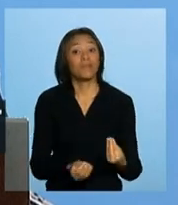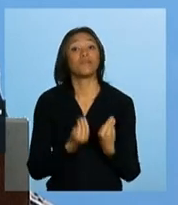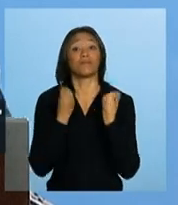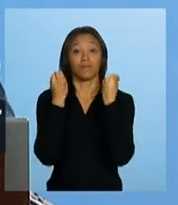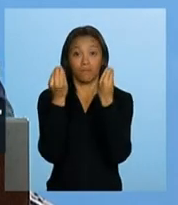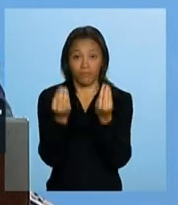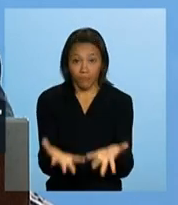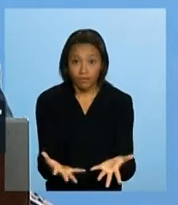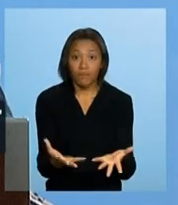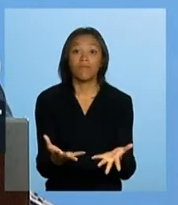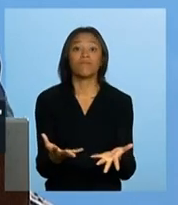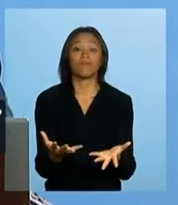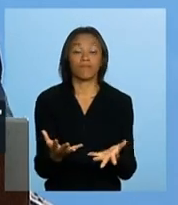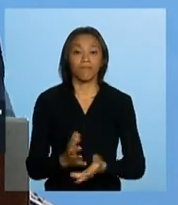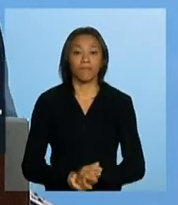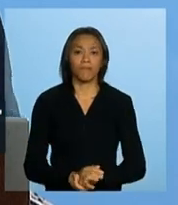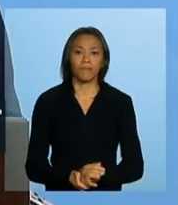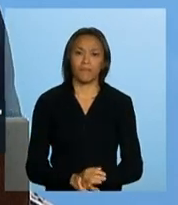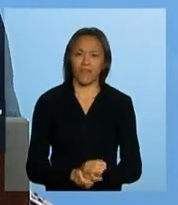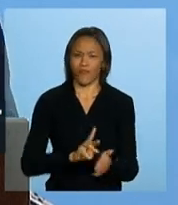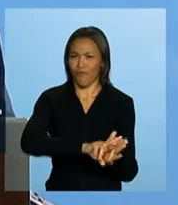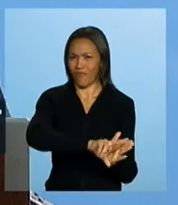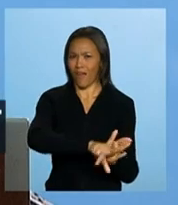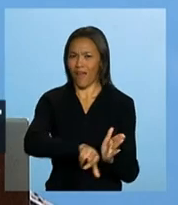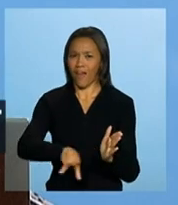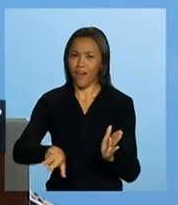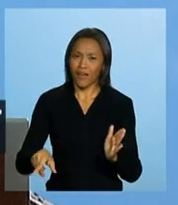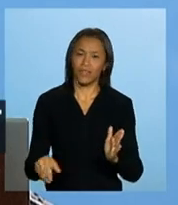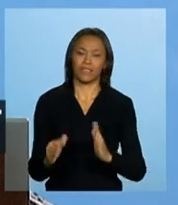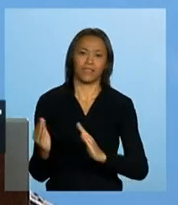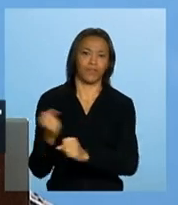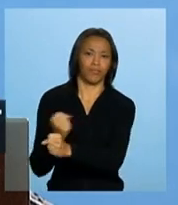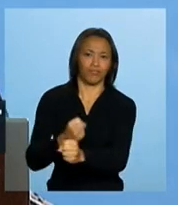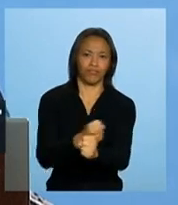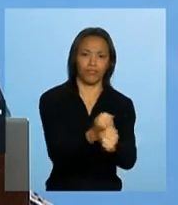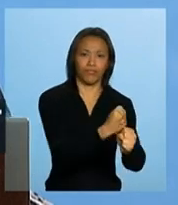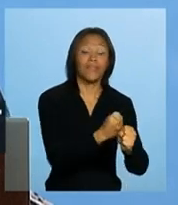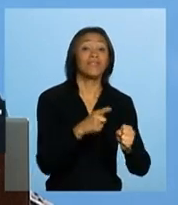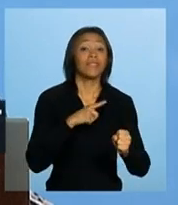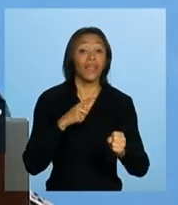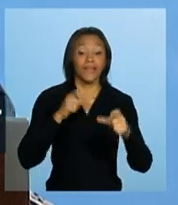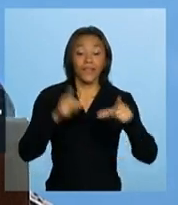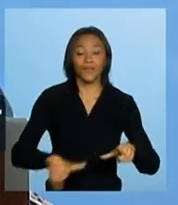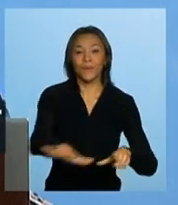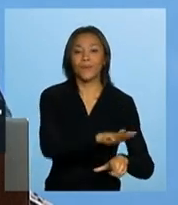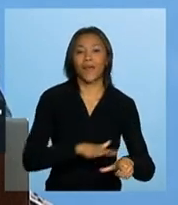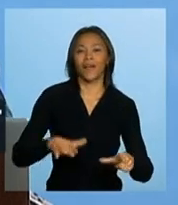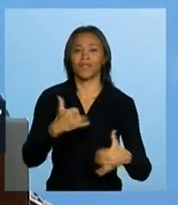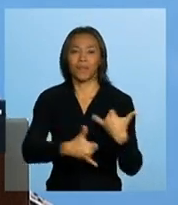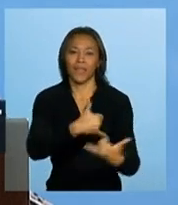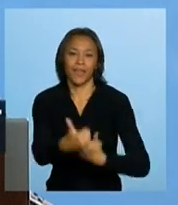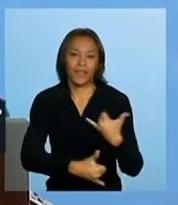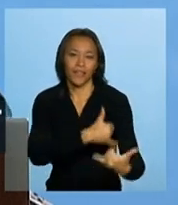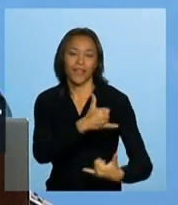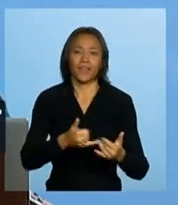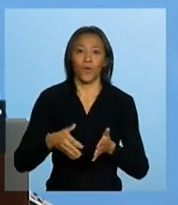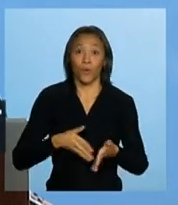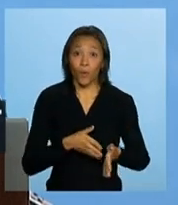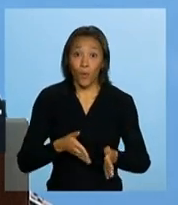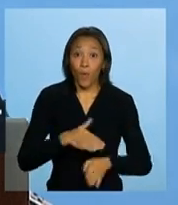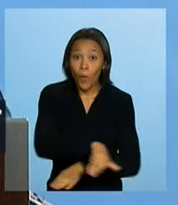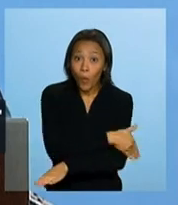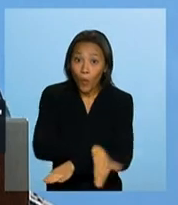também, dentro dos conjuntos habitacionais, espaços de lazer, rua pavimentada,